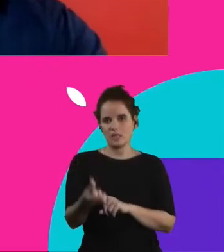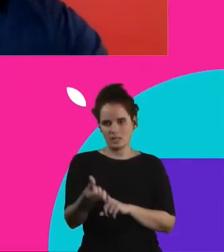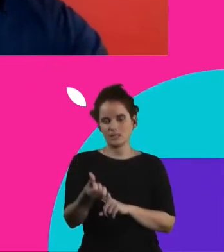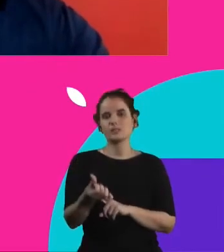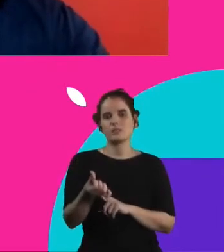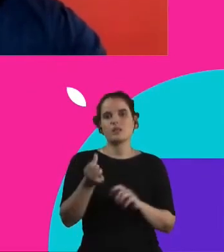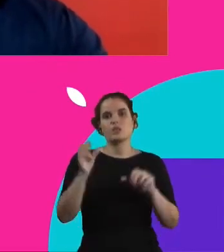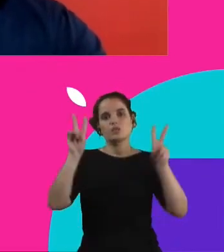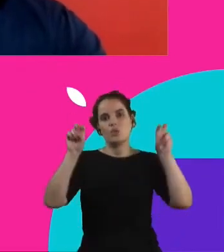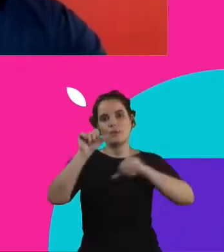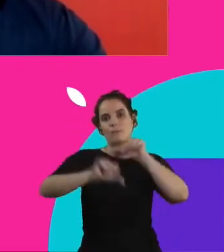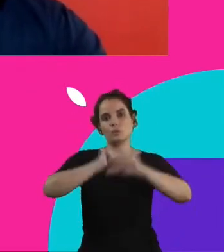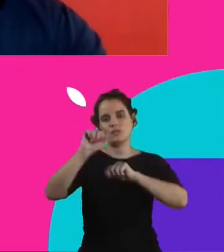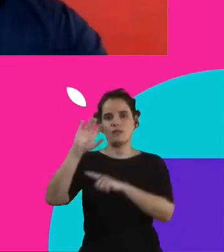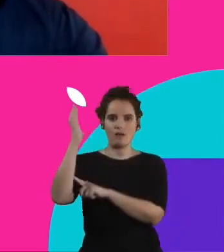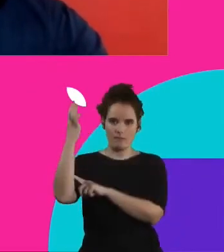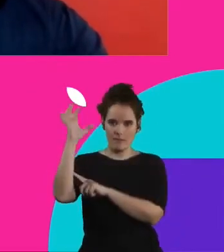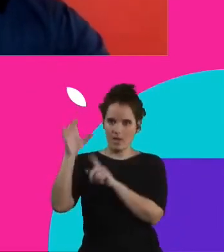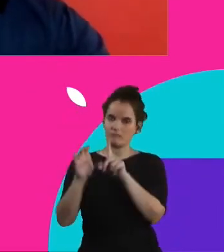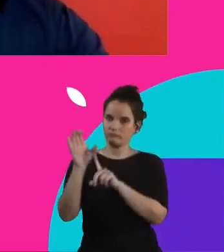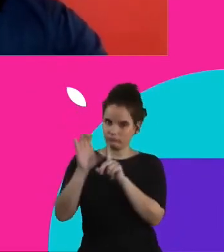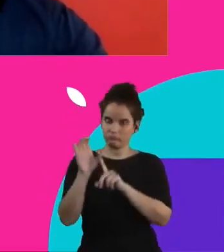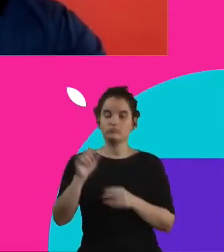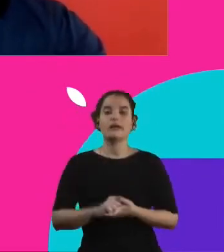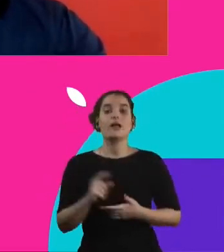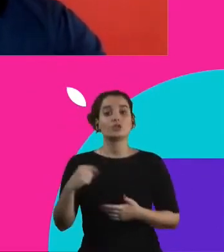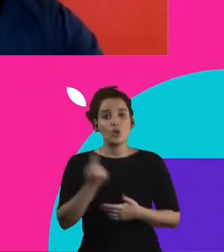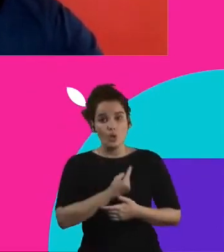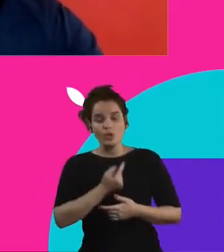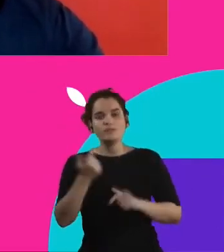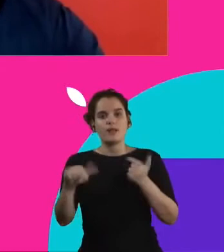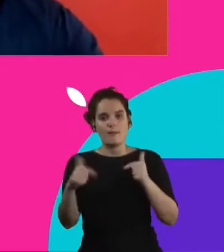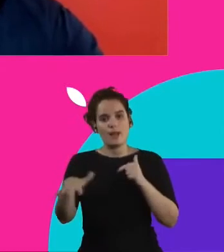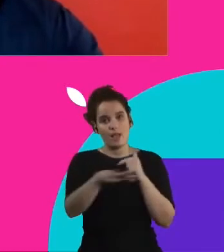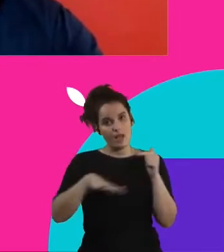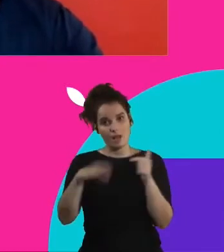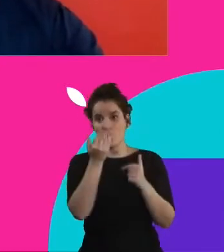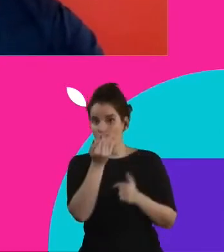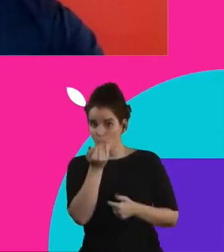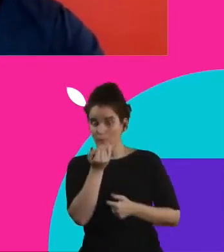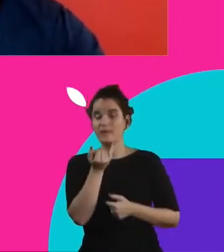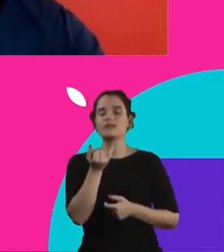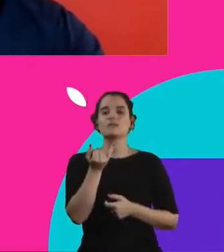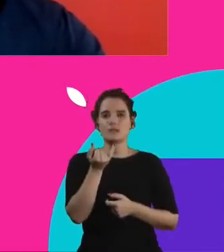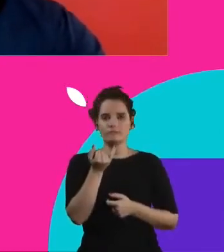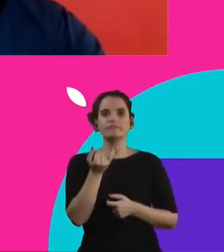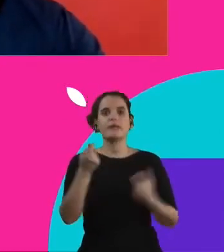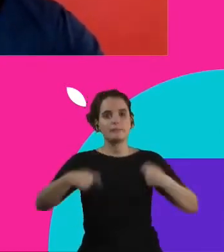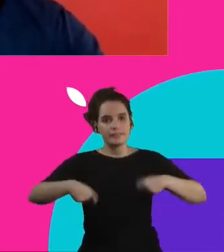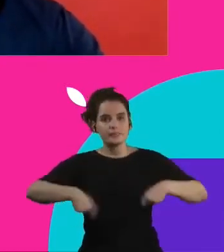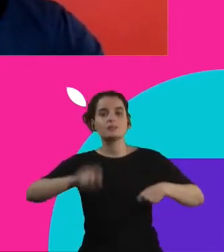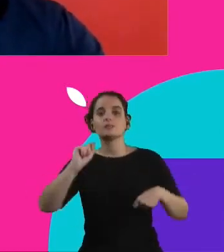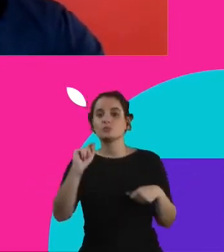que, para terminar a minha fala, nós que estamos trabalhando sistemas alimentares, pelo menos com tudo isso, a gente